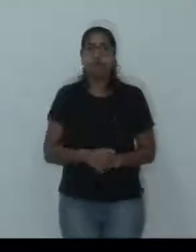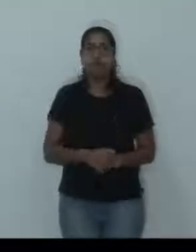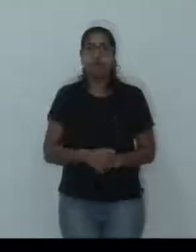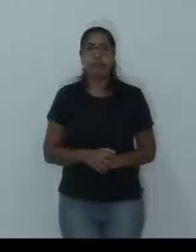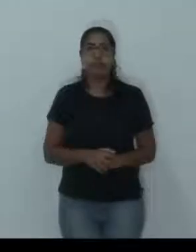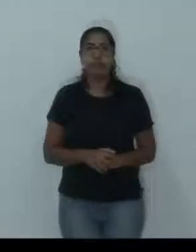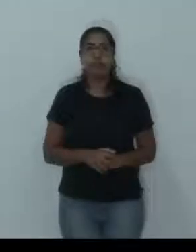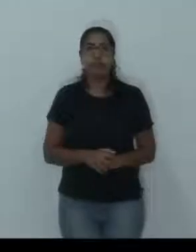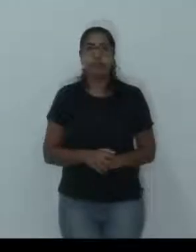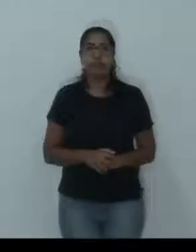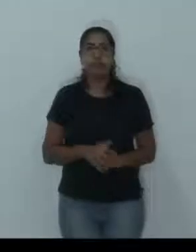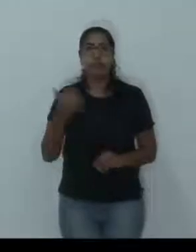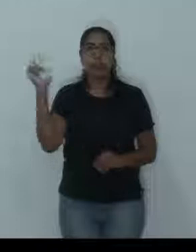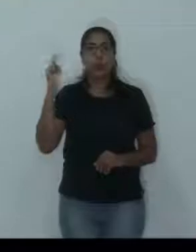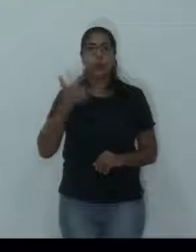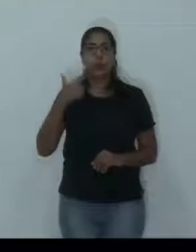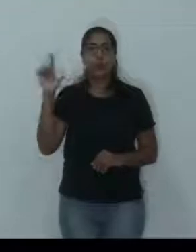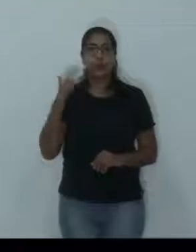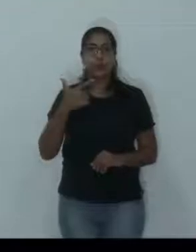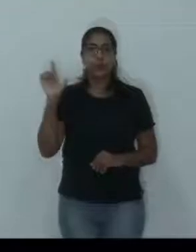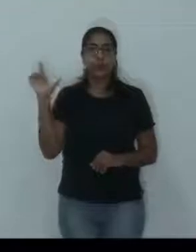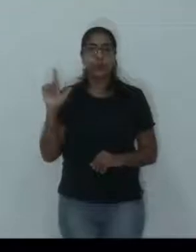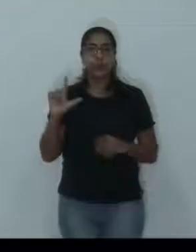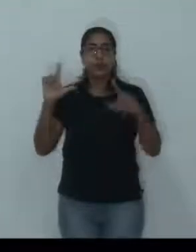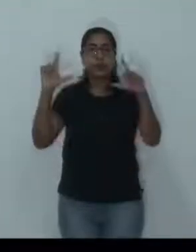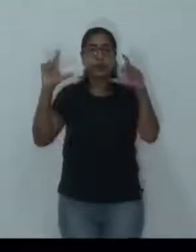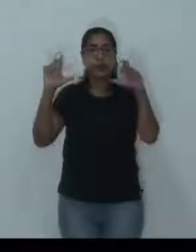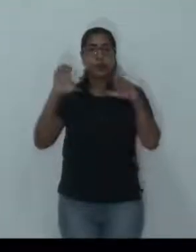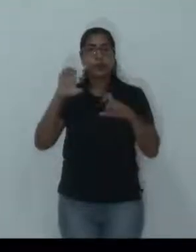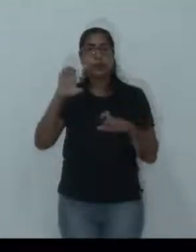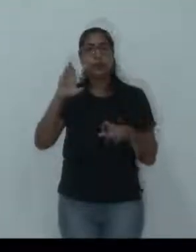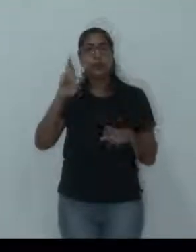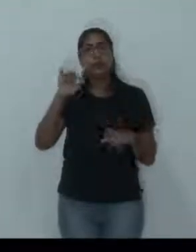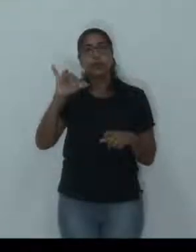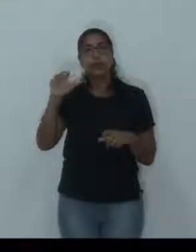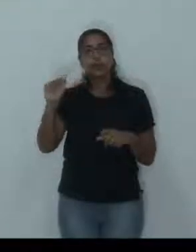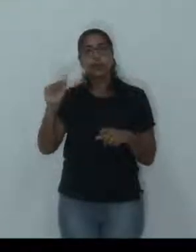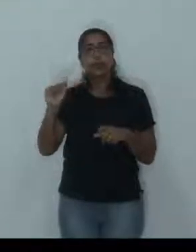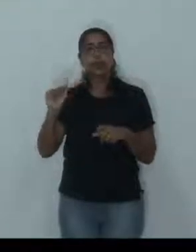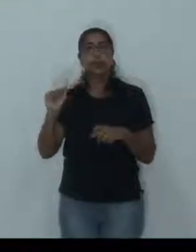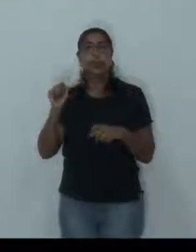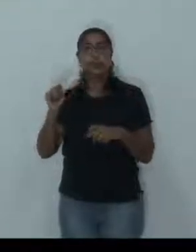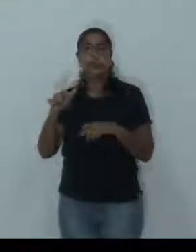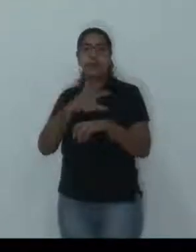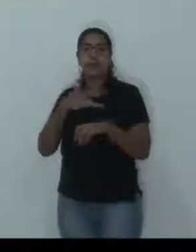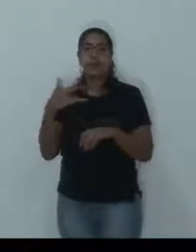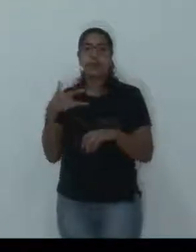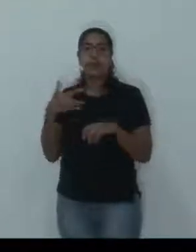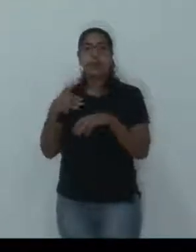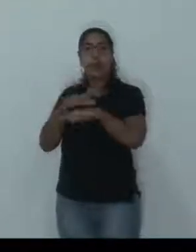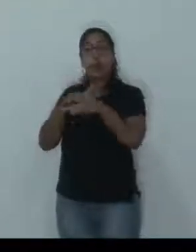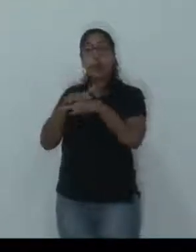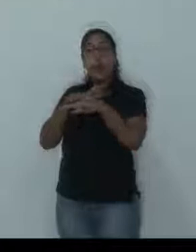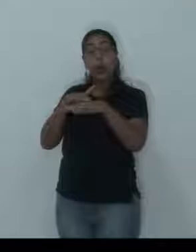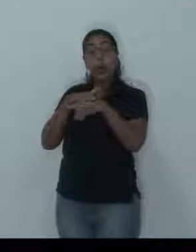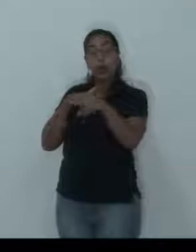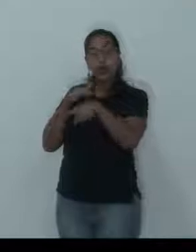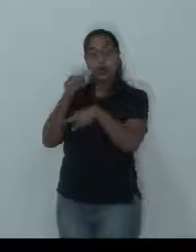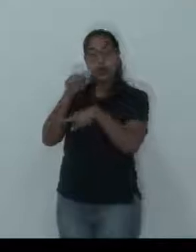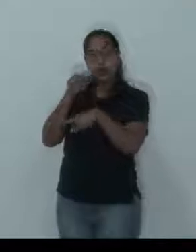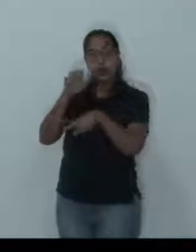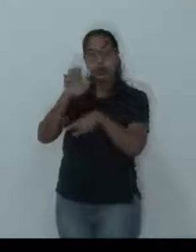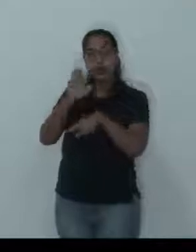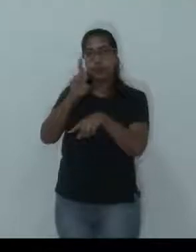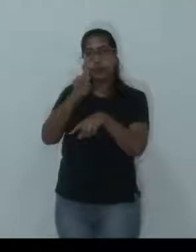Essa é a INSS, a outra. As outras. A Erika Pim na saúde. É essa. Conversei um pouquinho com a Erika Pim